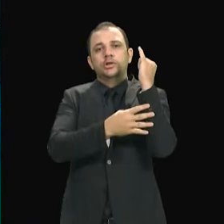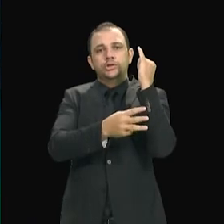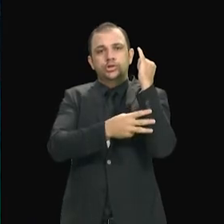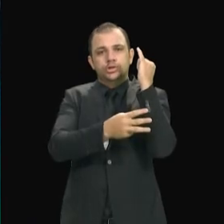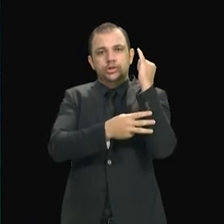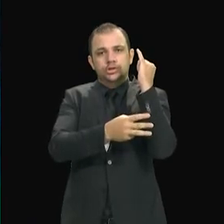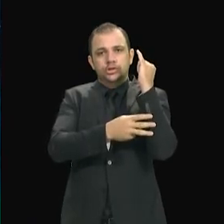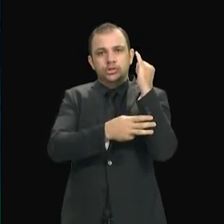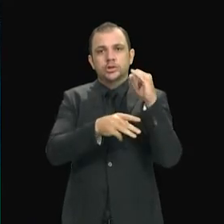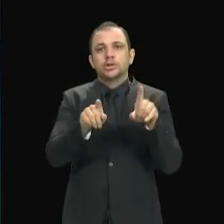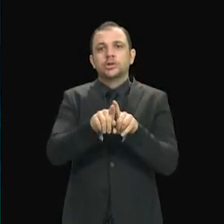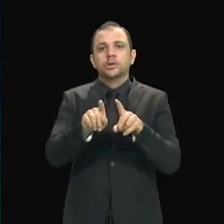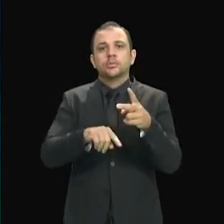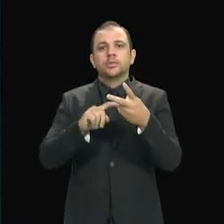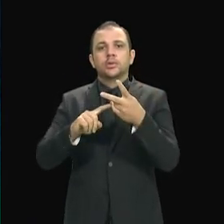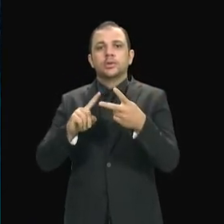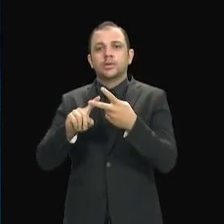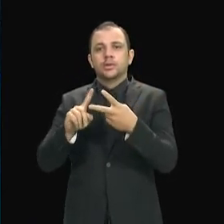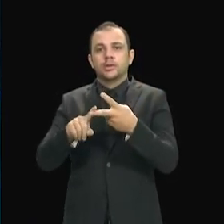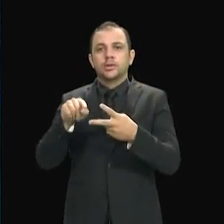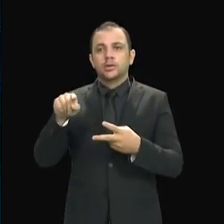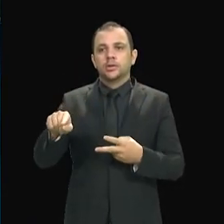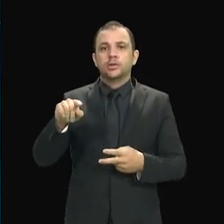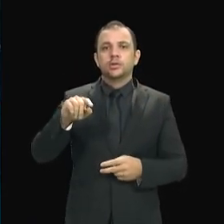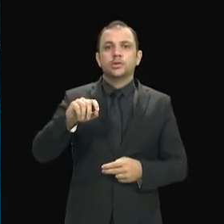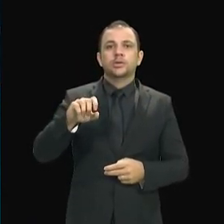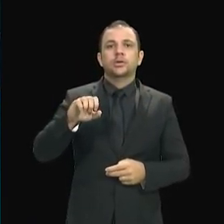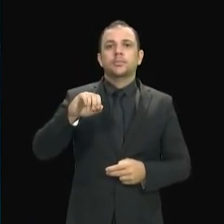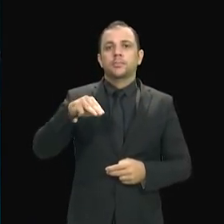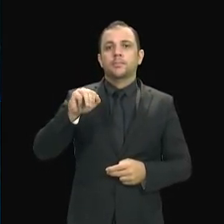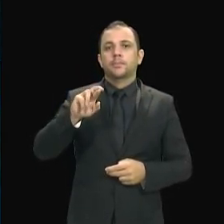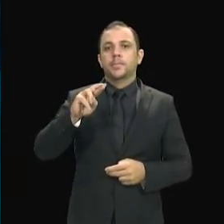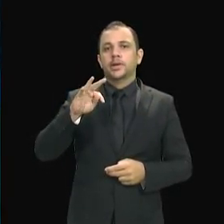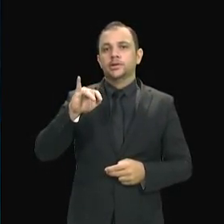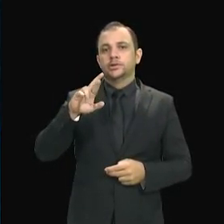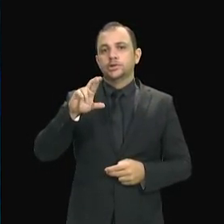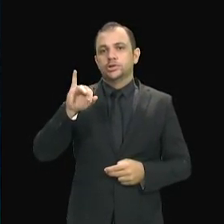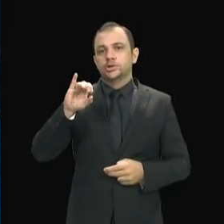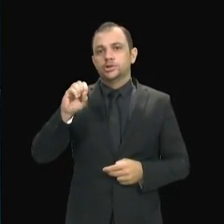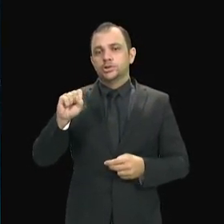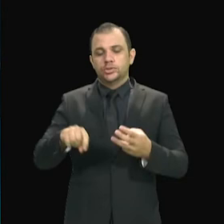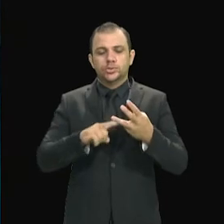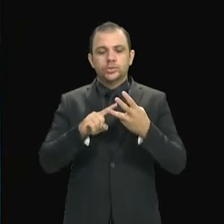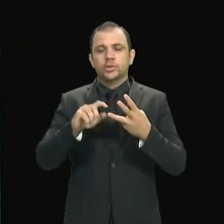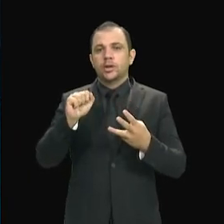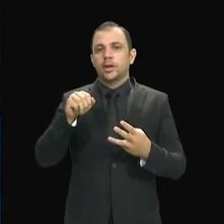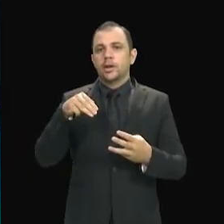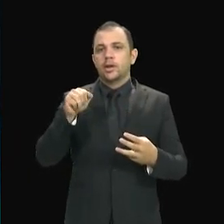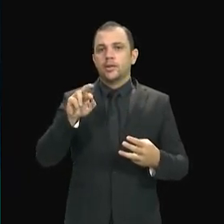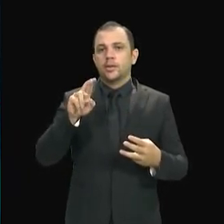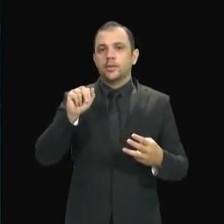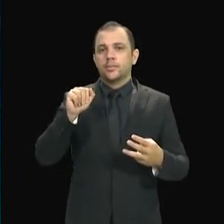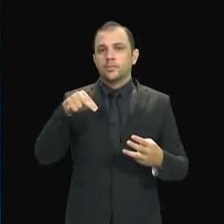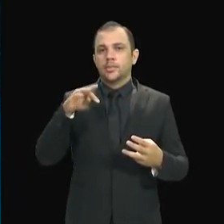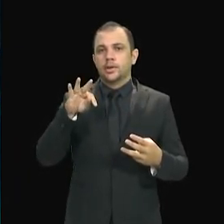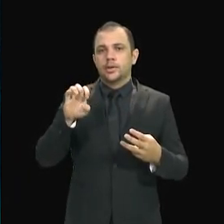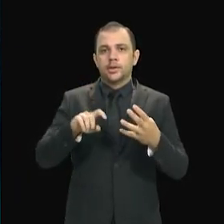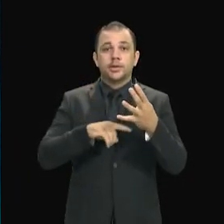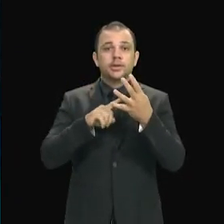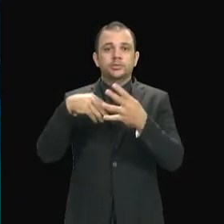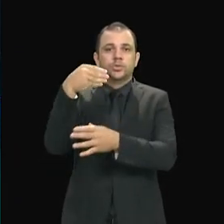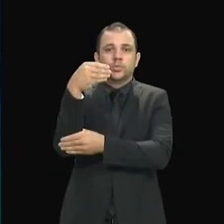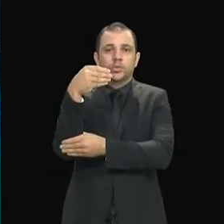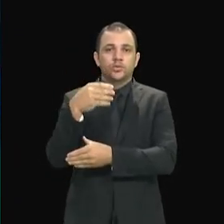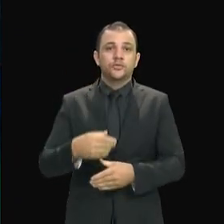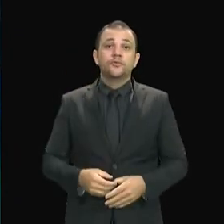Martírio, 200 vagas em Amarante, 200 vagas em Porto Franco. São 800 vagas só nesse programa, em